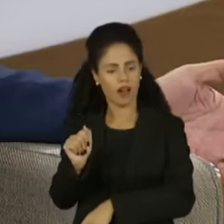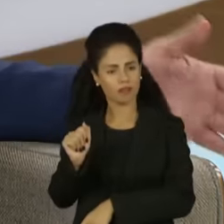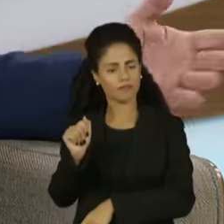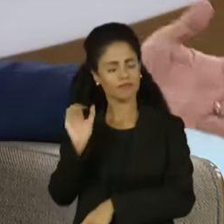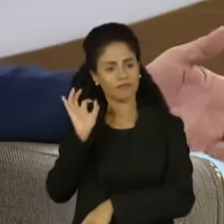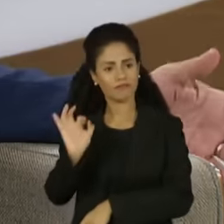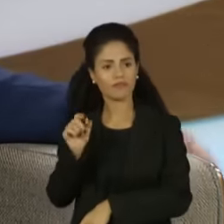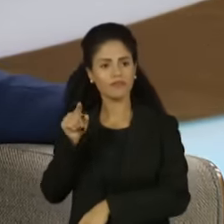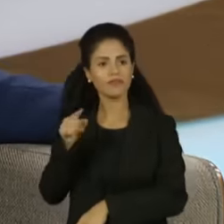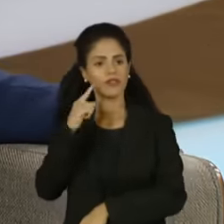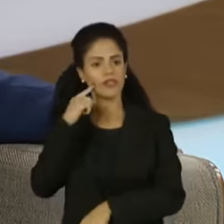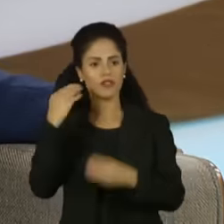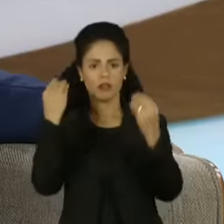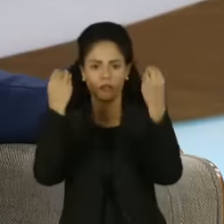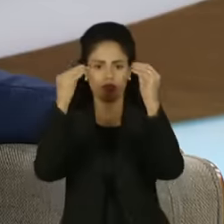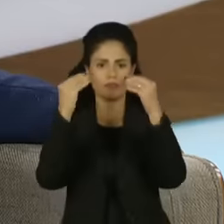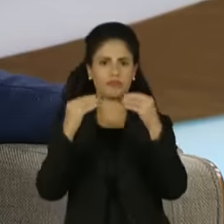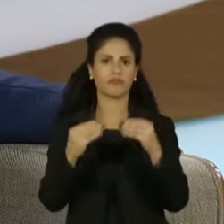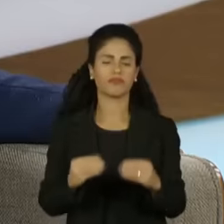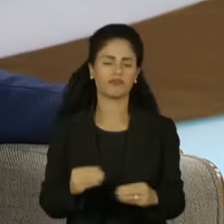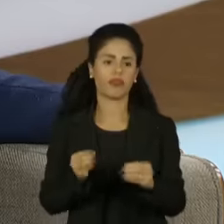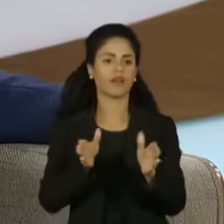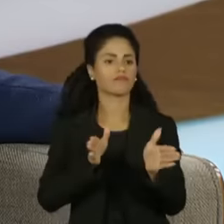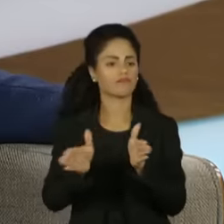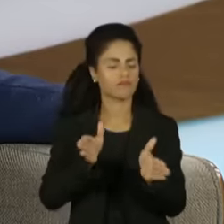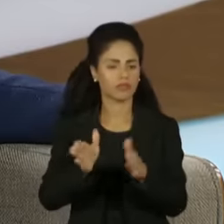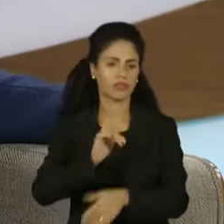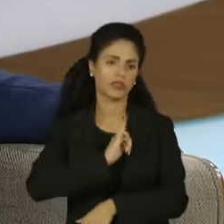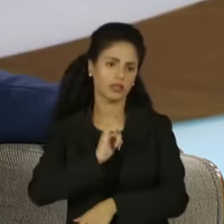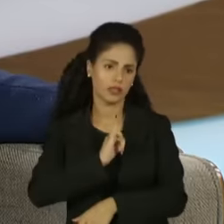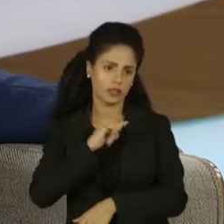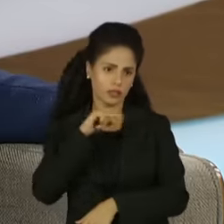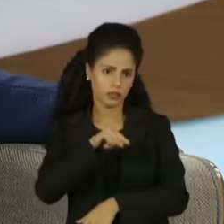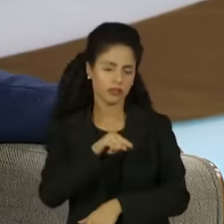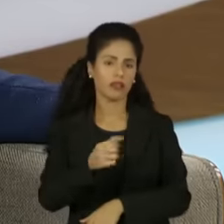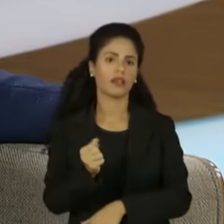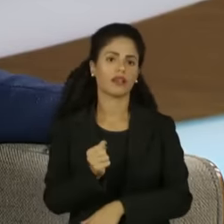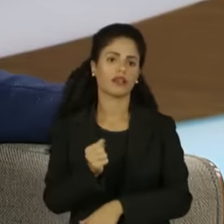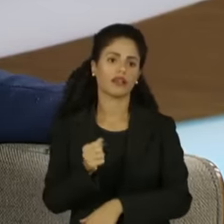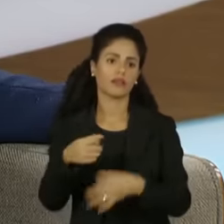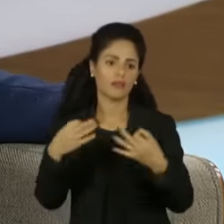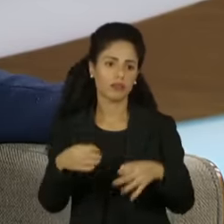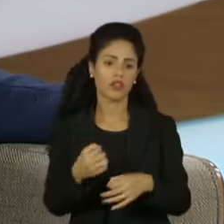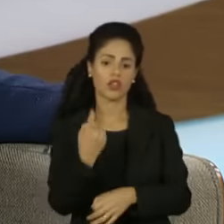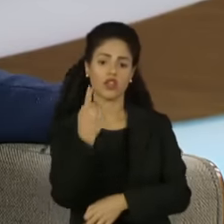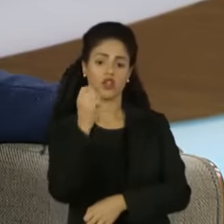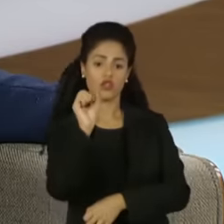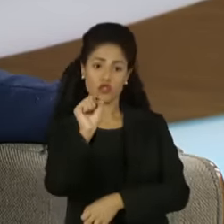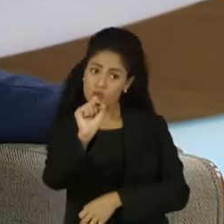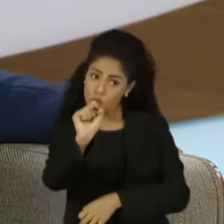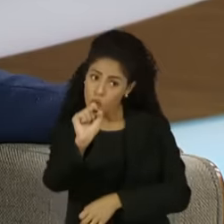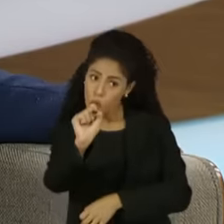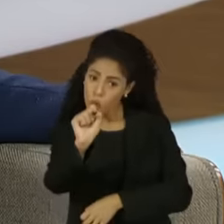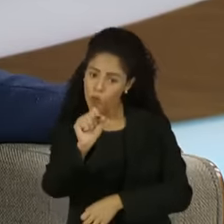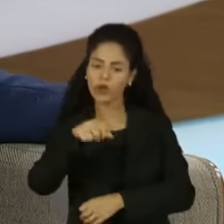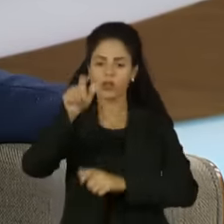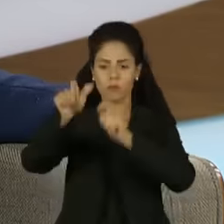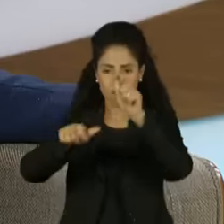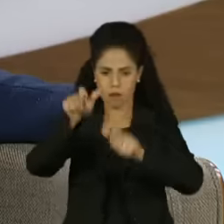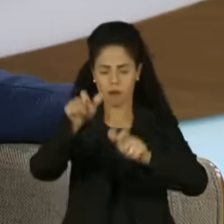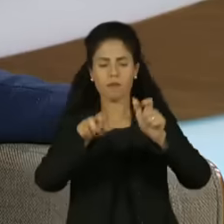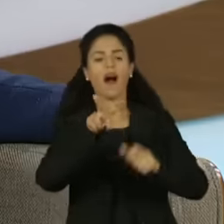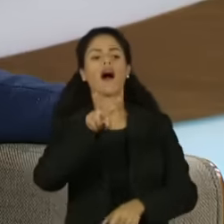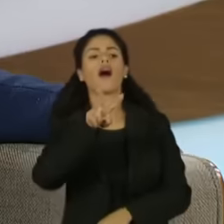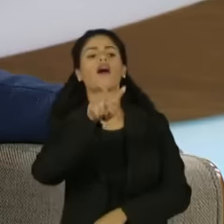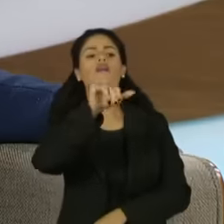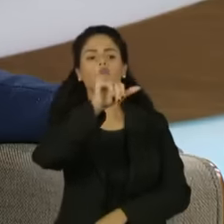publicamente de acesso aos ministros do STF, afirmando que 18 parlamentares da oposição vão sofrer